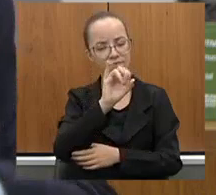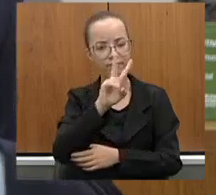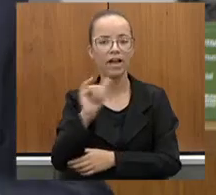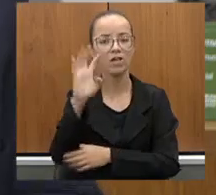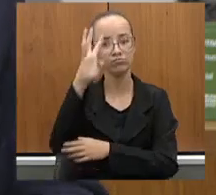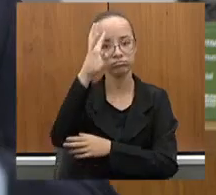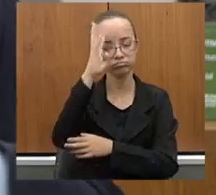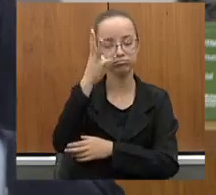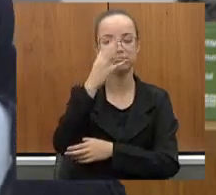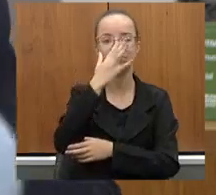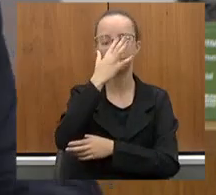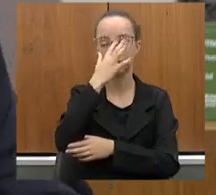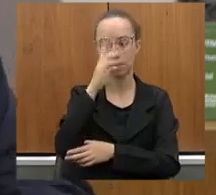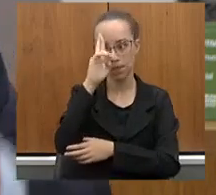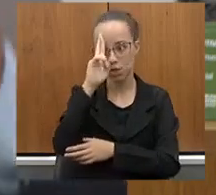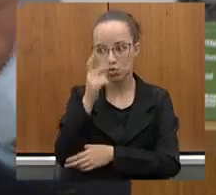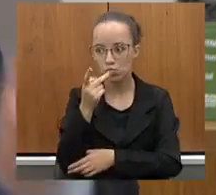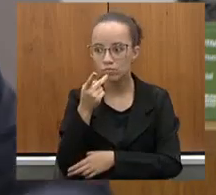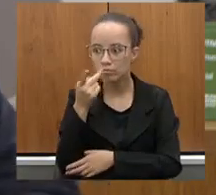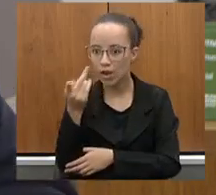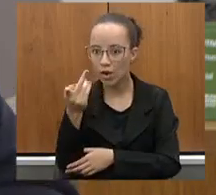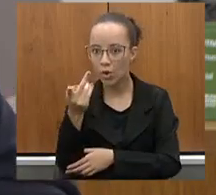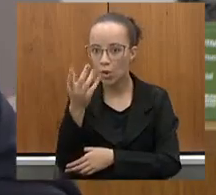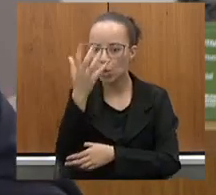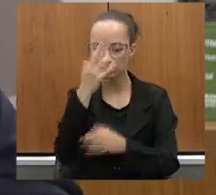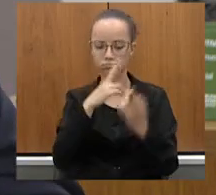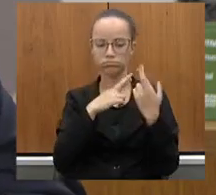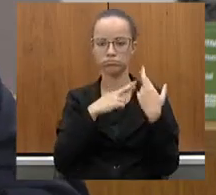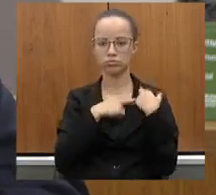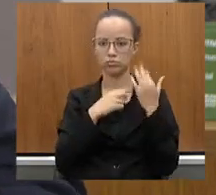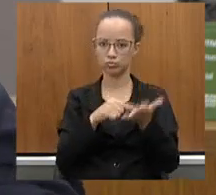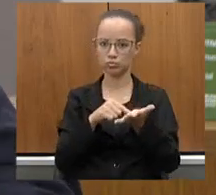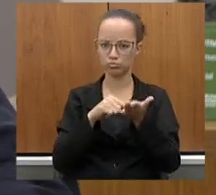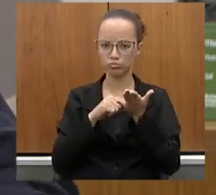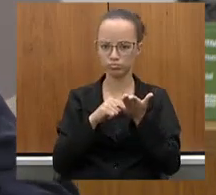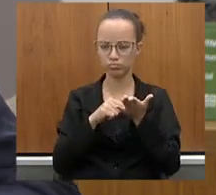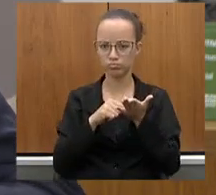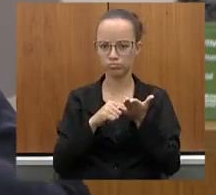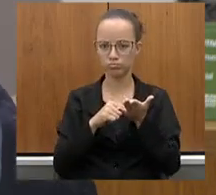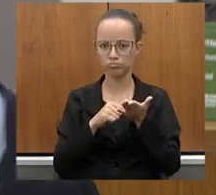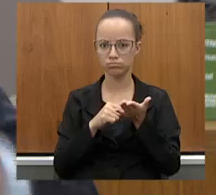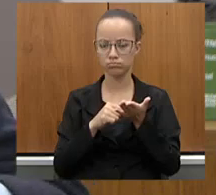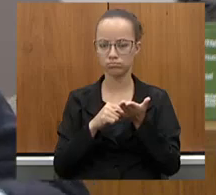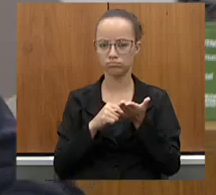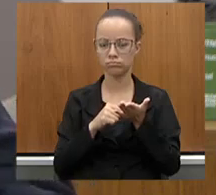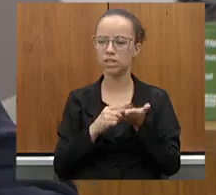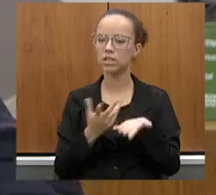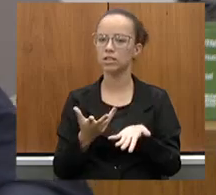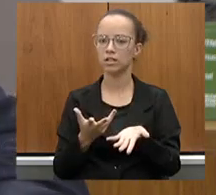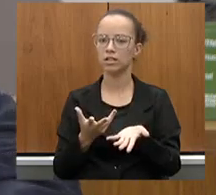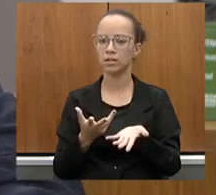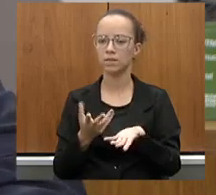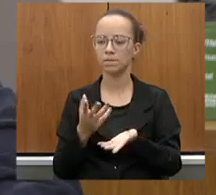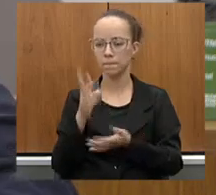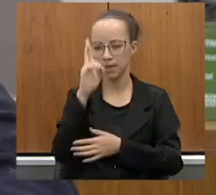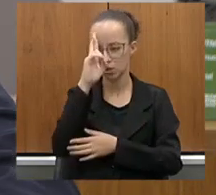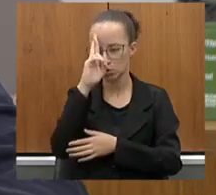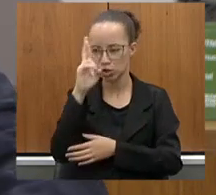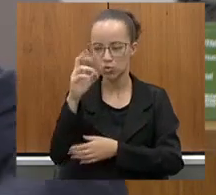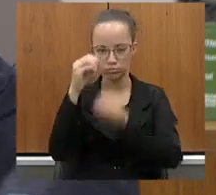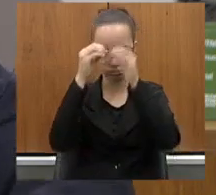da forma que V. Exª falou, pela sua seriedade e pelo seu espírito público de grande